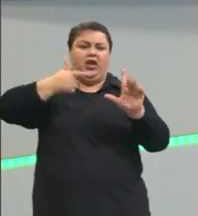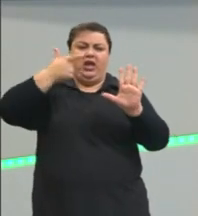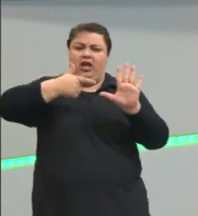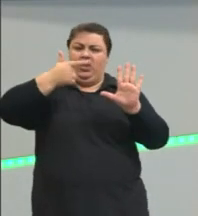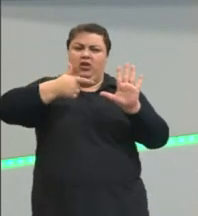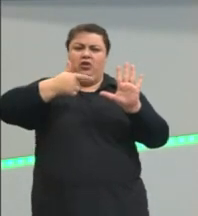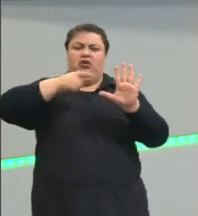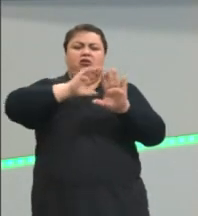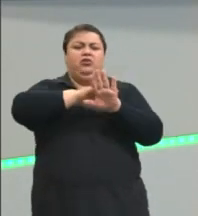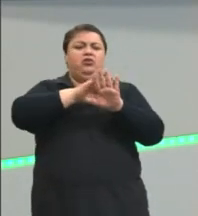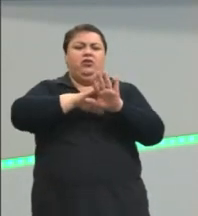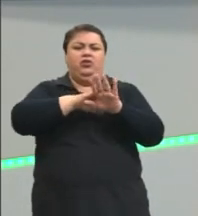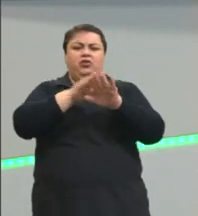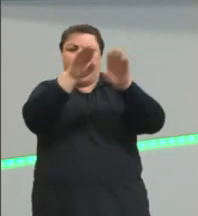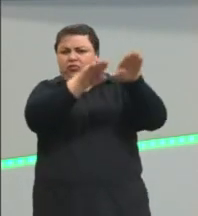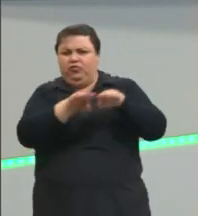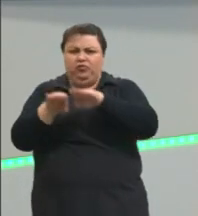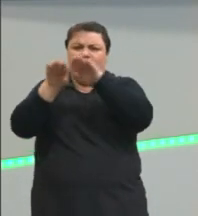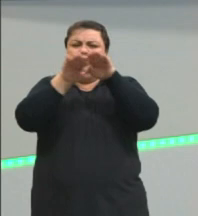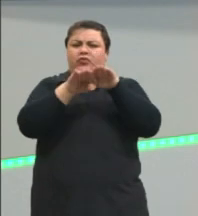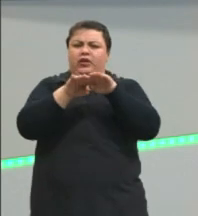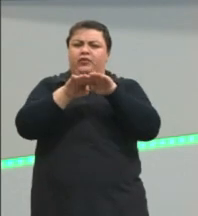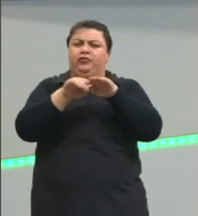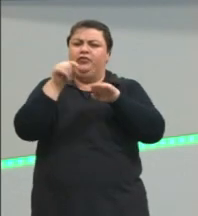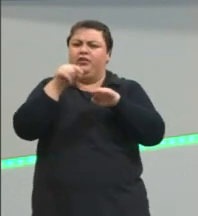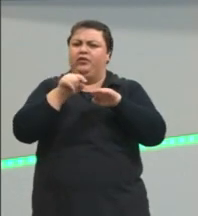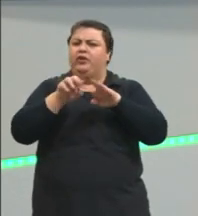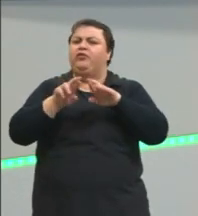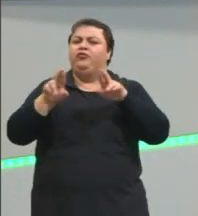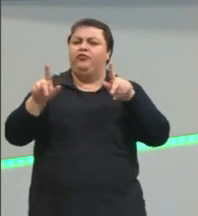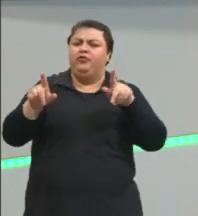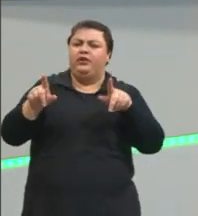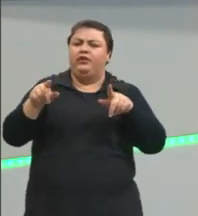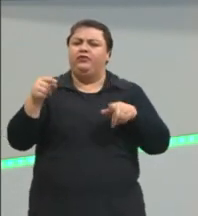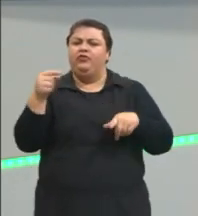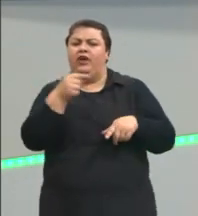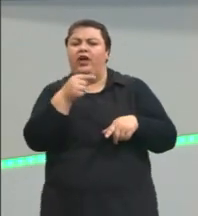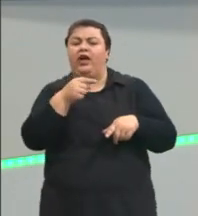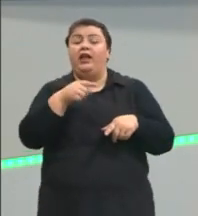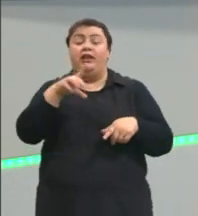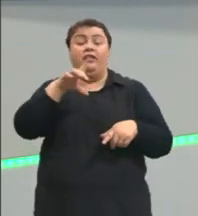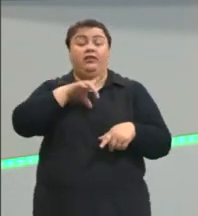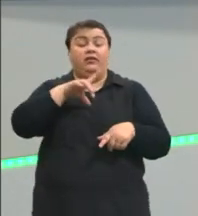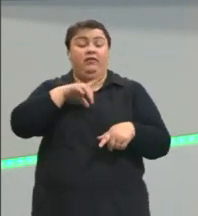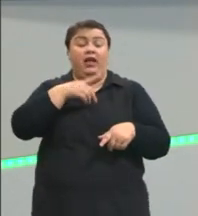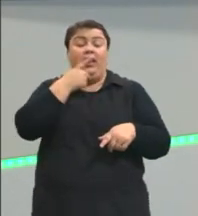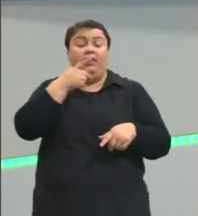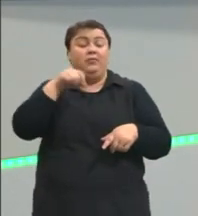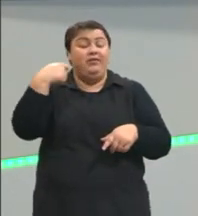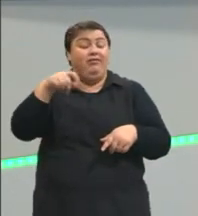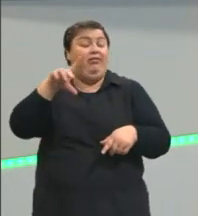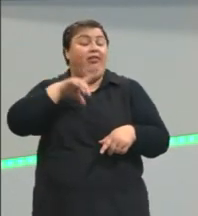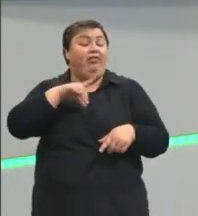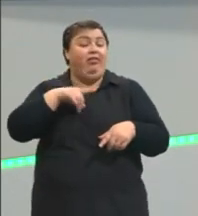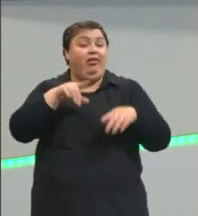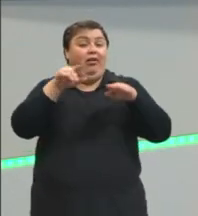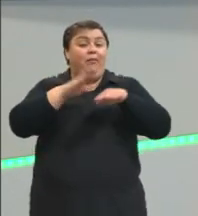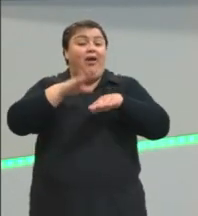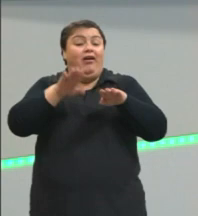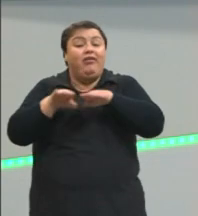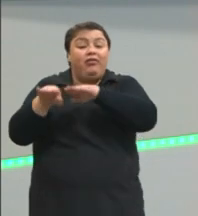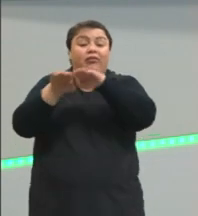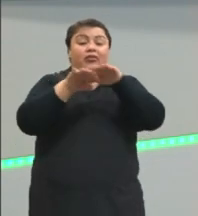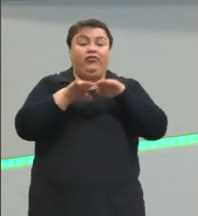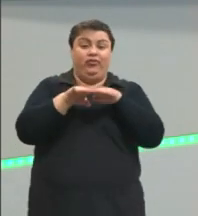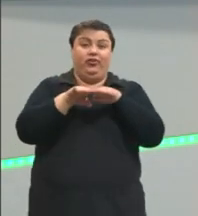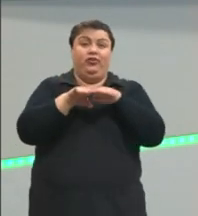de igualdade porque o processo ele é exatamente dizer que a gente deveria ter mais condições de igualdade e não ter que abdicar